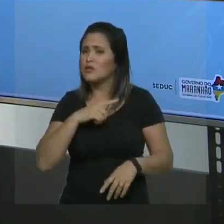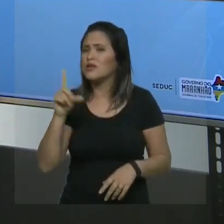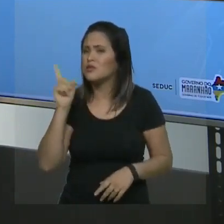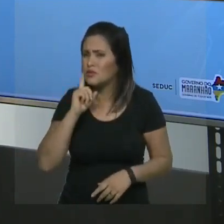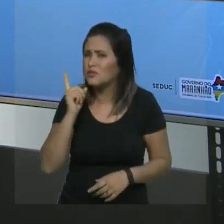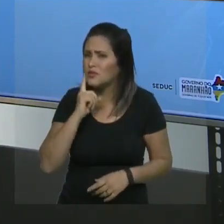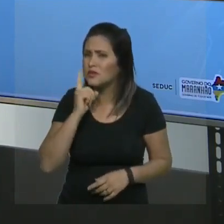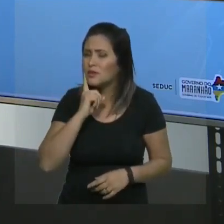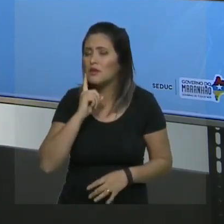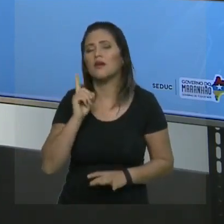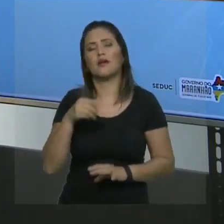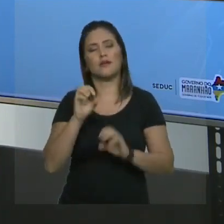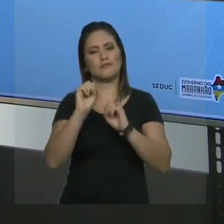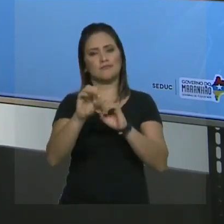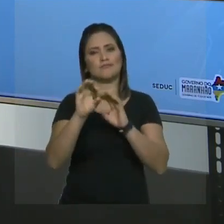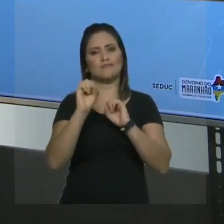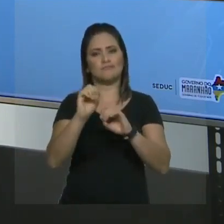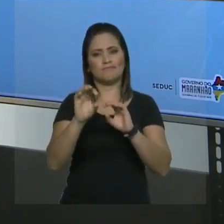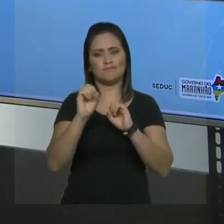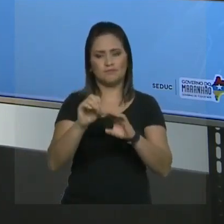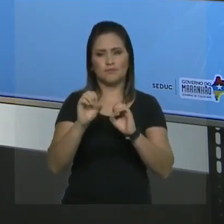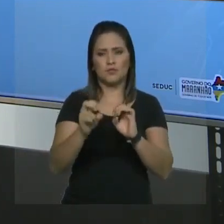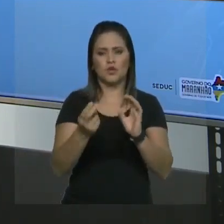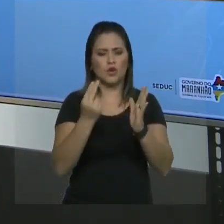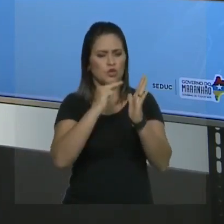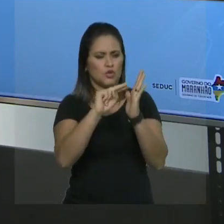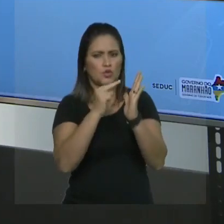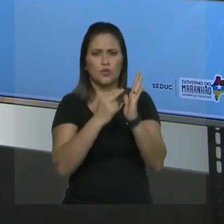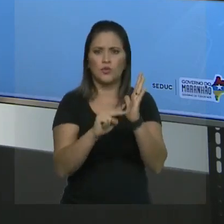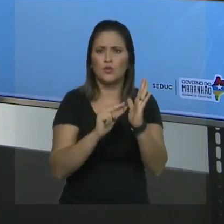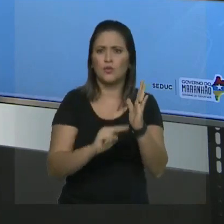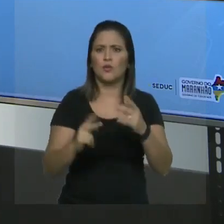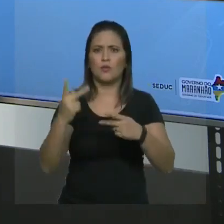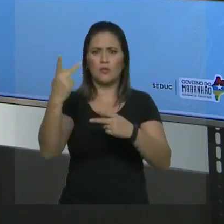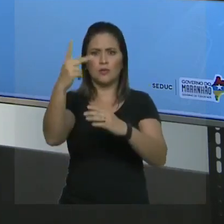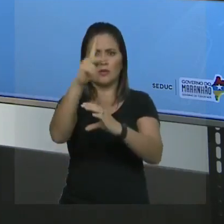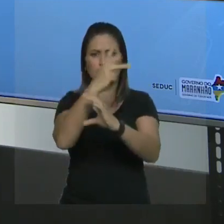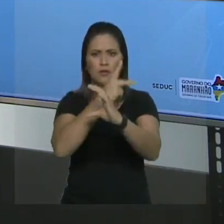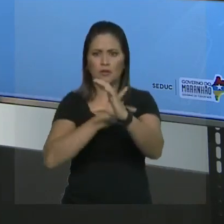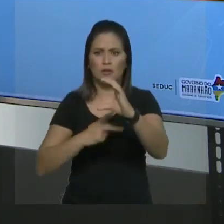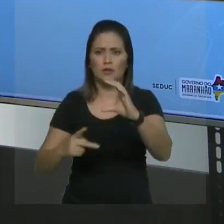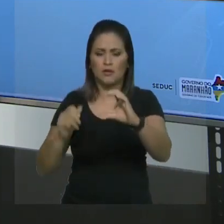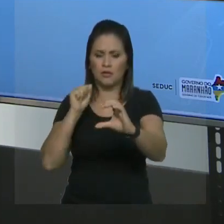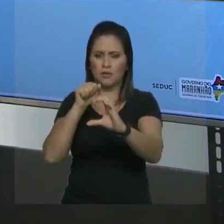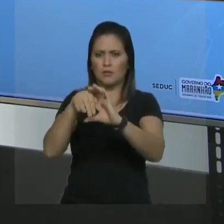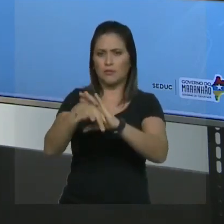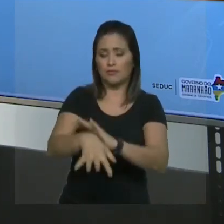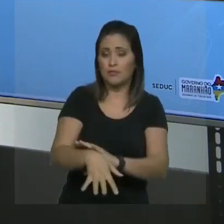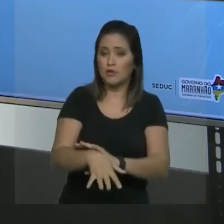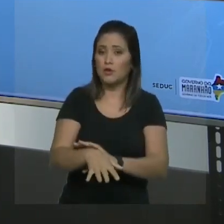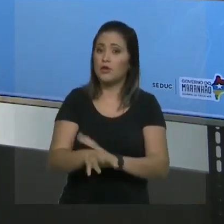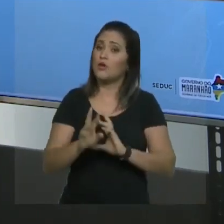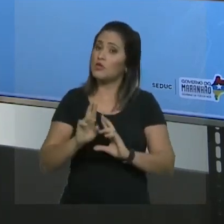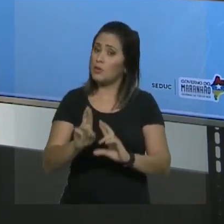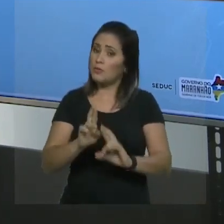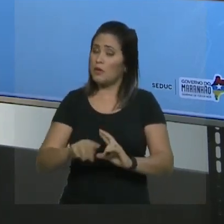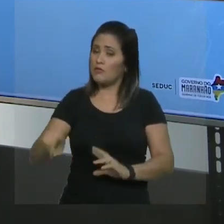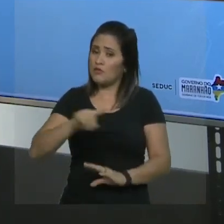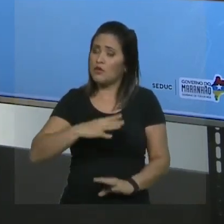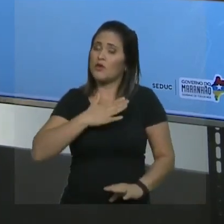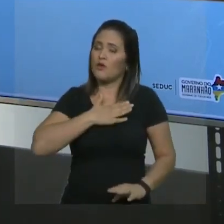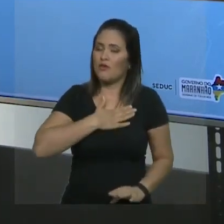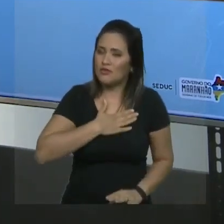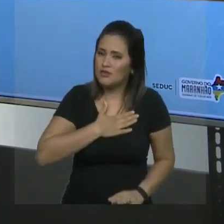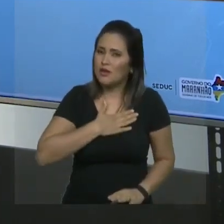de cadeia agora ramificada. Tudo bem? Espero que tenham gostado, entendido, e nas próximas aulas trabalharemos